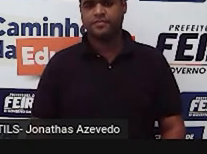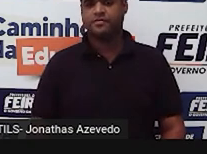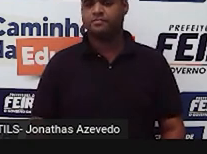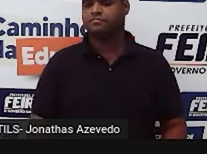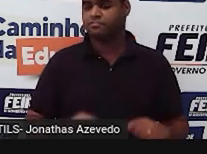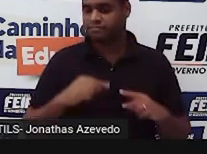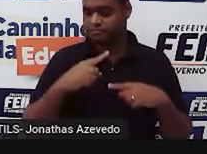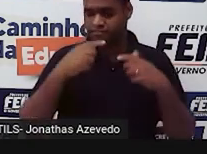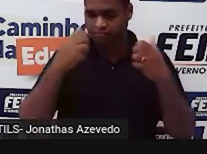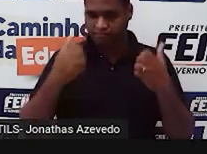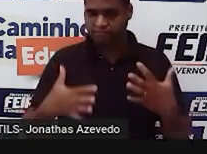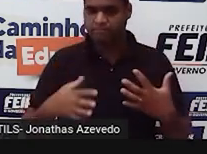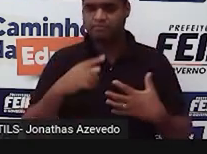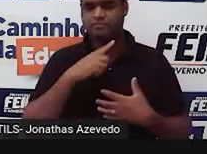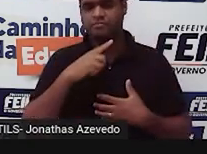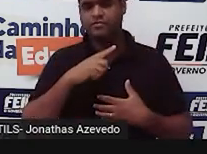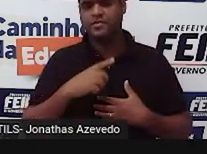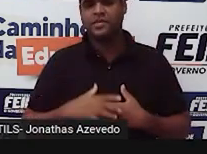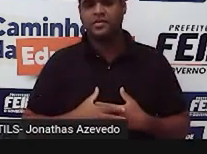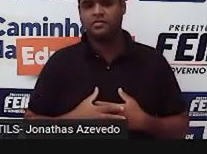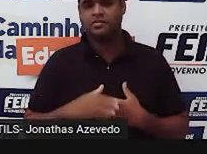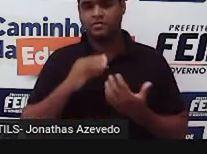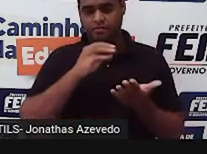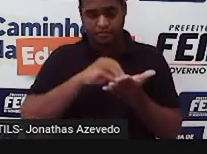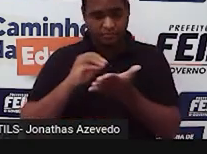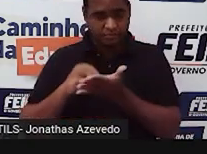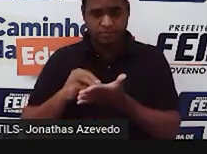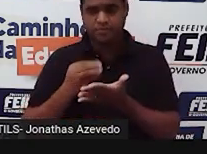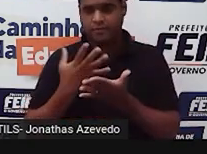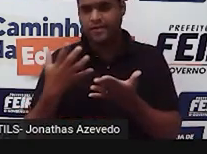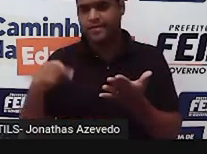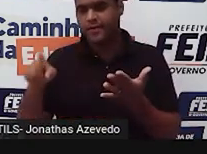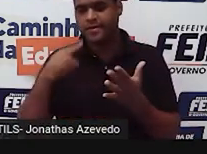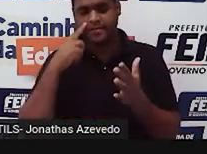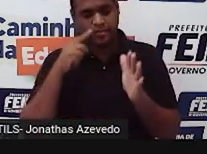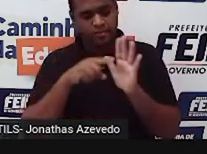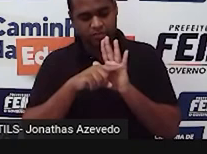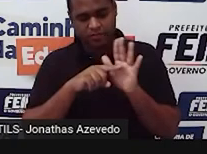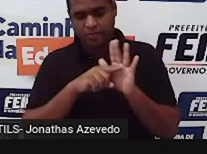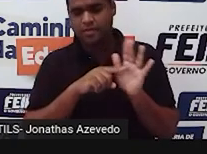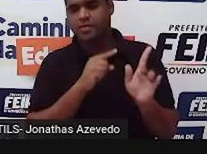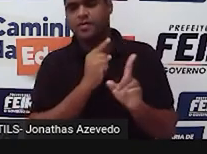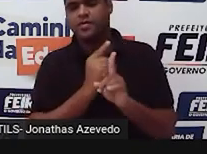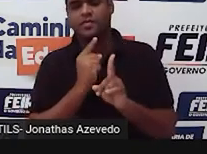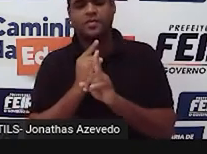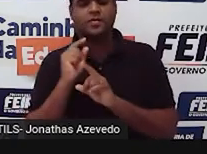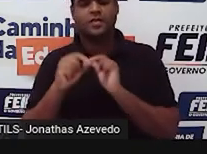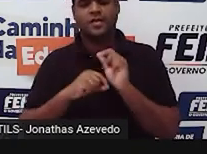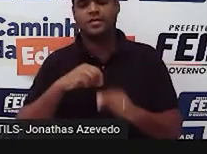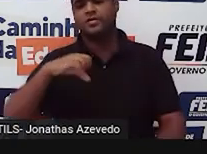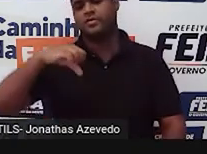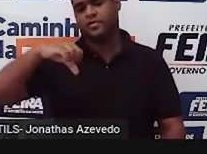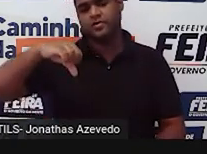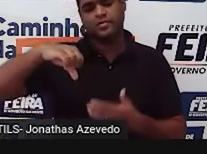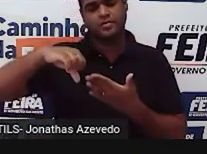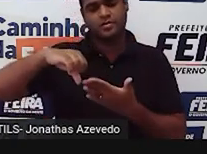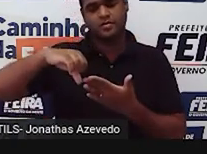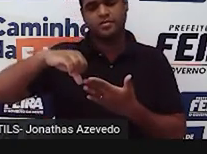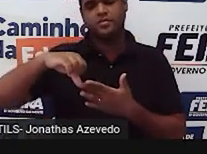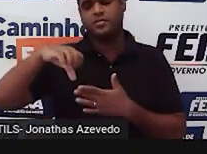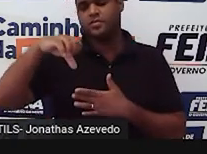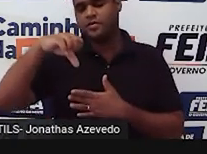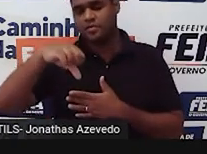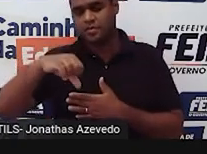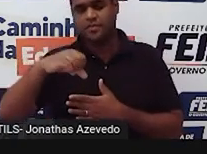depois, só vai sobrar a gente investigar isso com 9. O 9 vai ter que